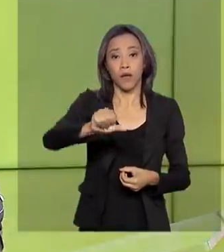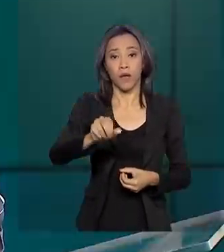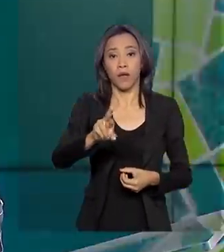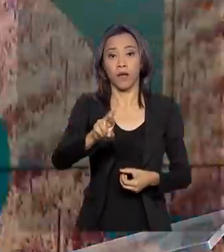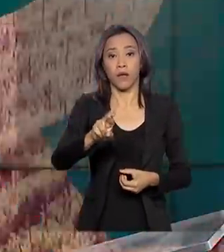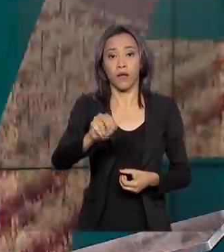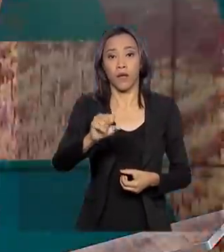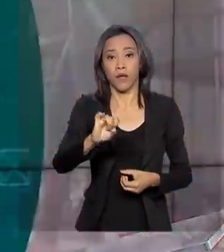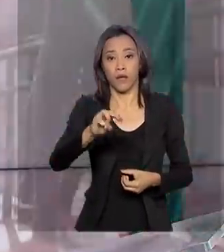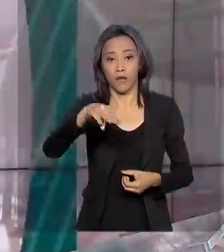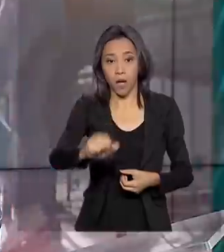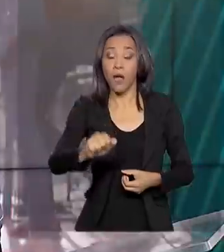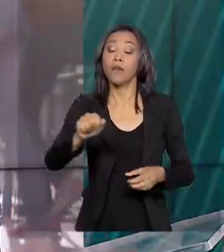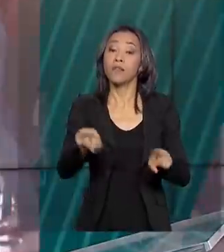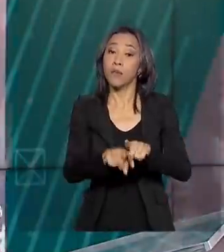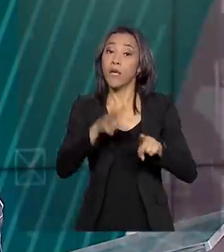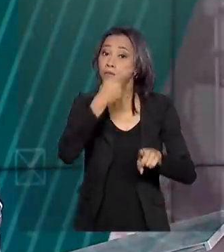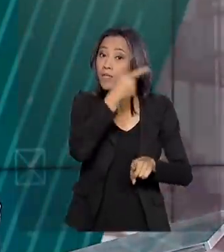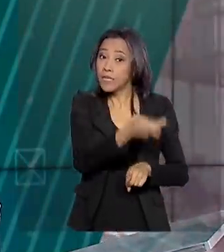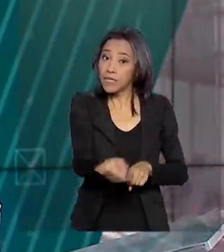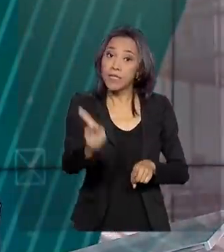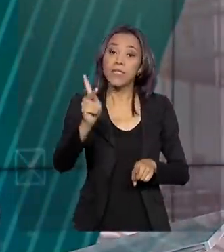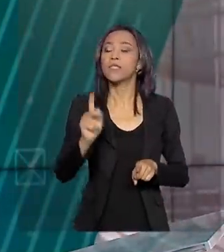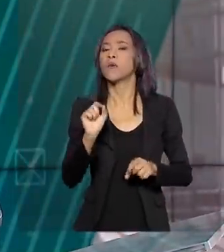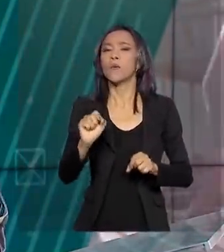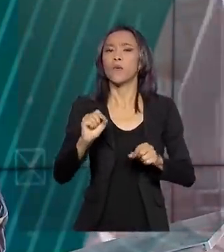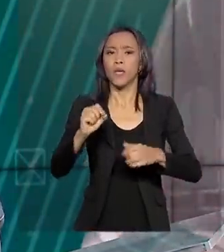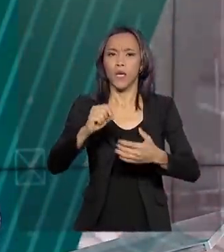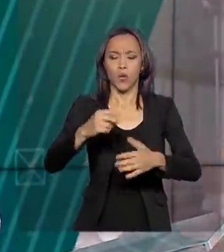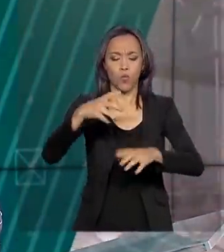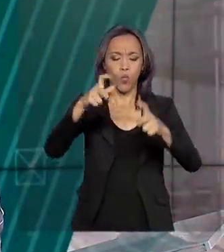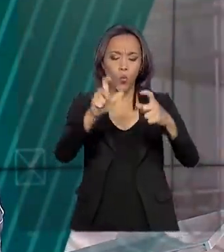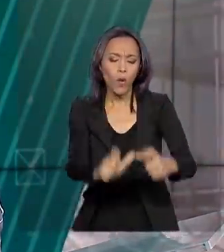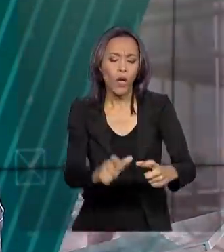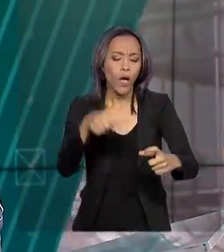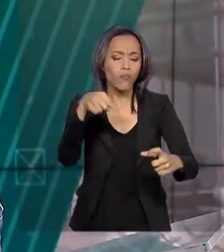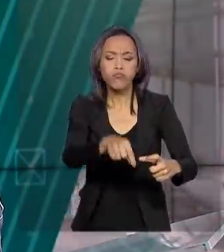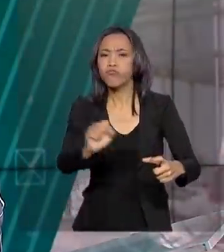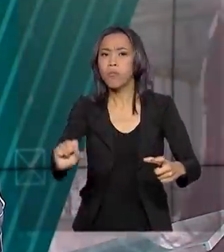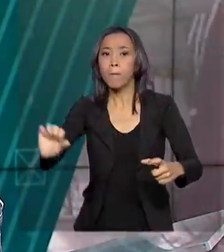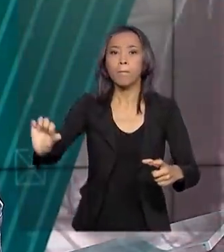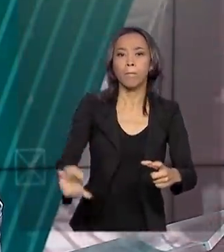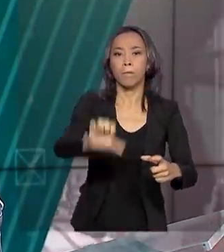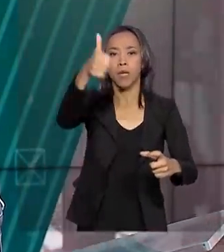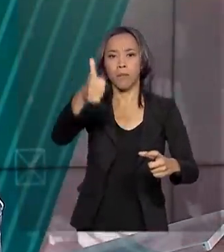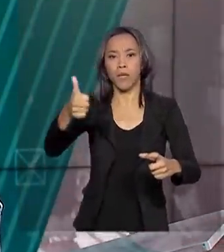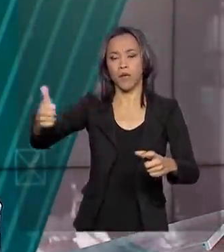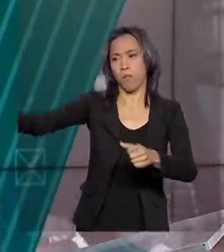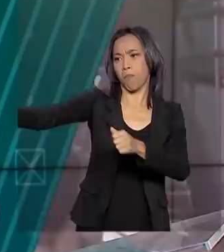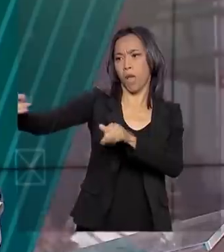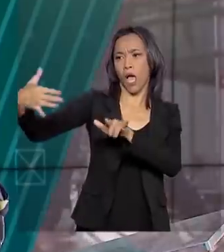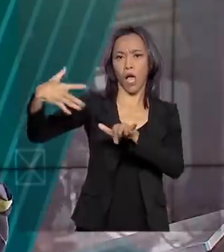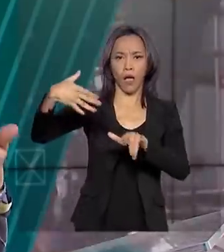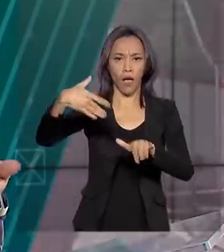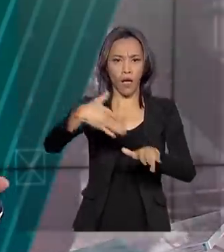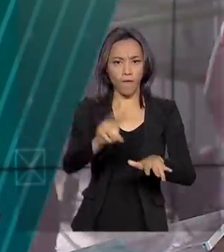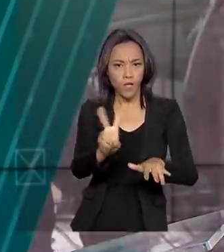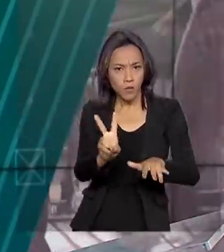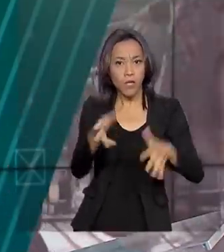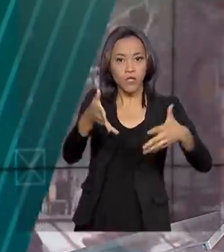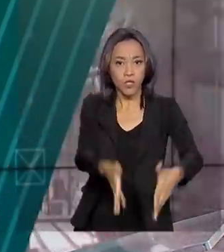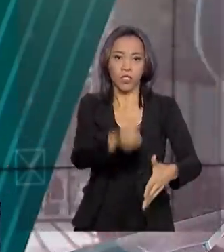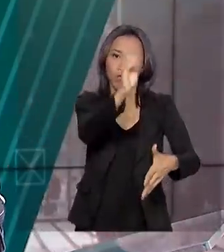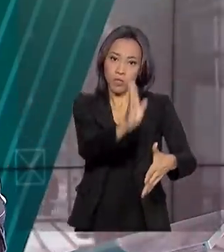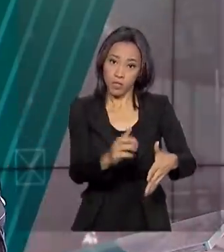Mourão visita as instalações do Posto de Fronteira, local onde é realizado o primeiro acolhimento dos venezuelanos que chegam ao